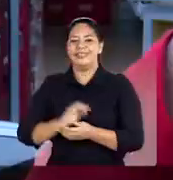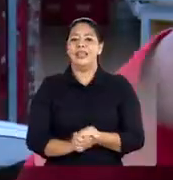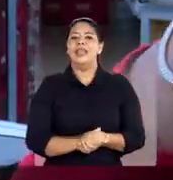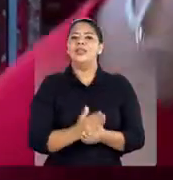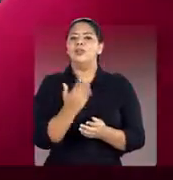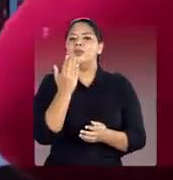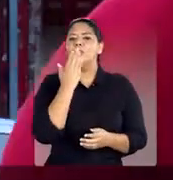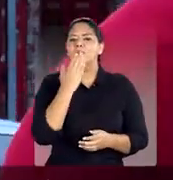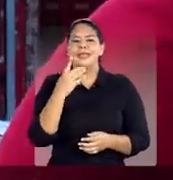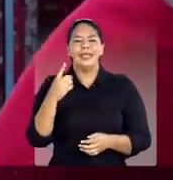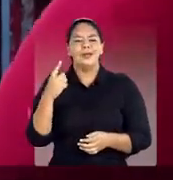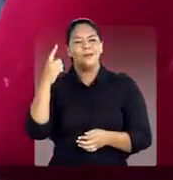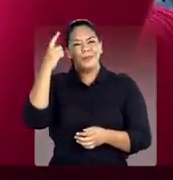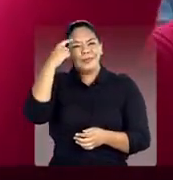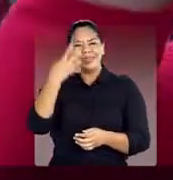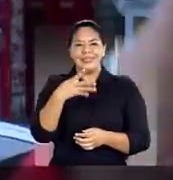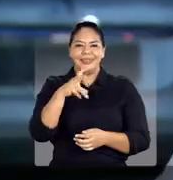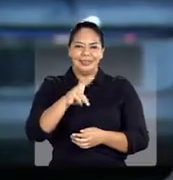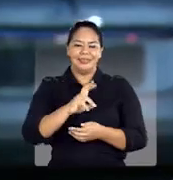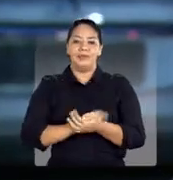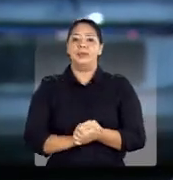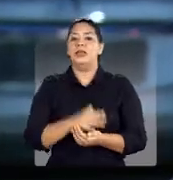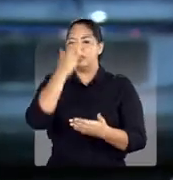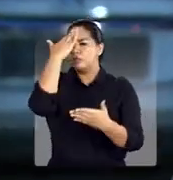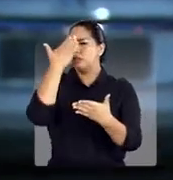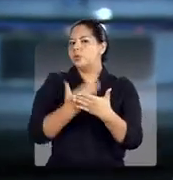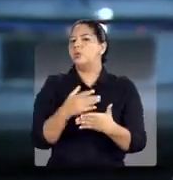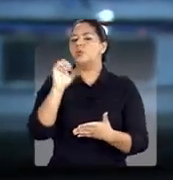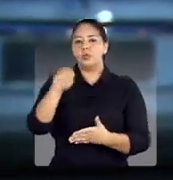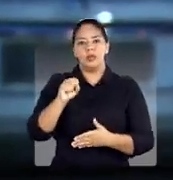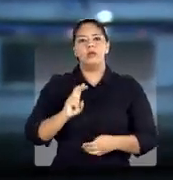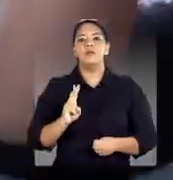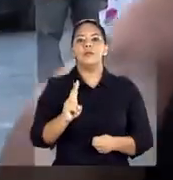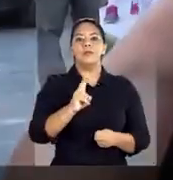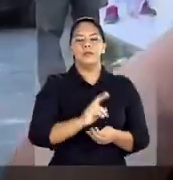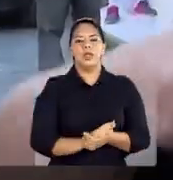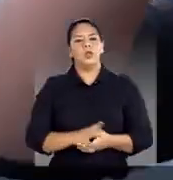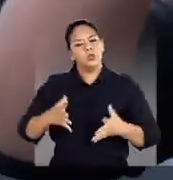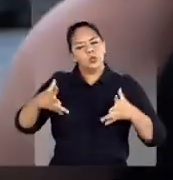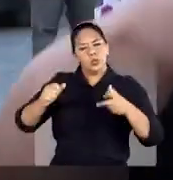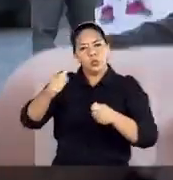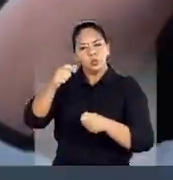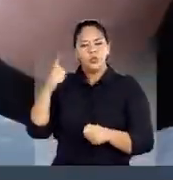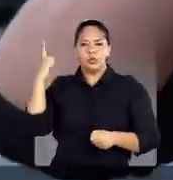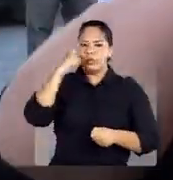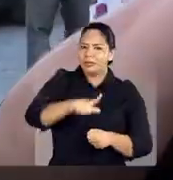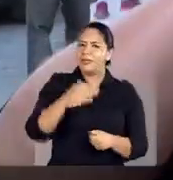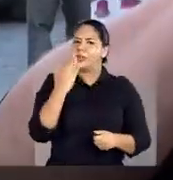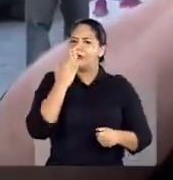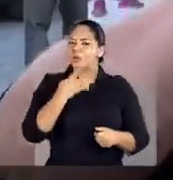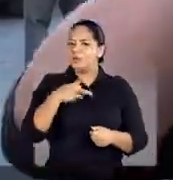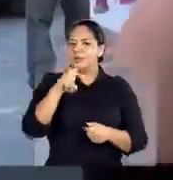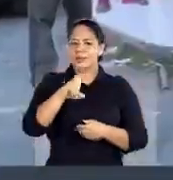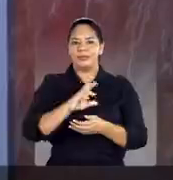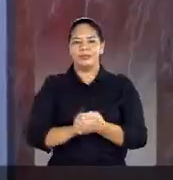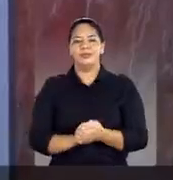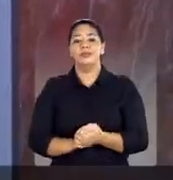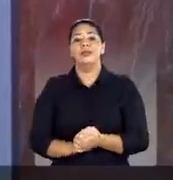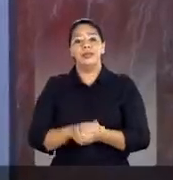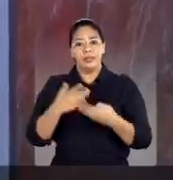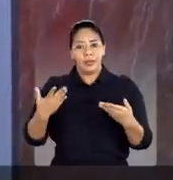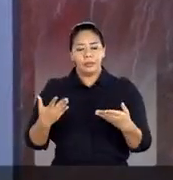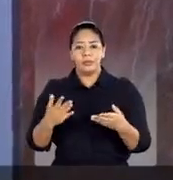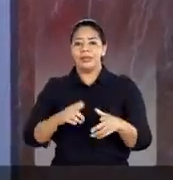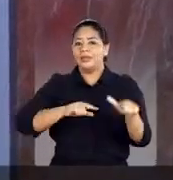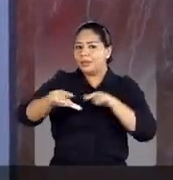Arthur Netos, é 45 na cabeça Acredito sim que ele deve continuar Todos nós, rumo à vitória Arthur, 45 Então